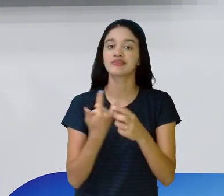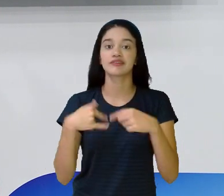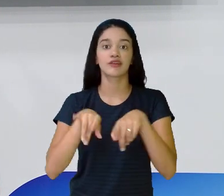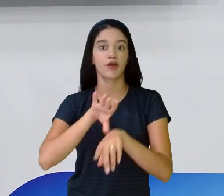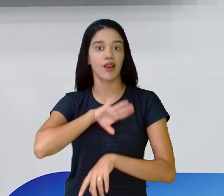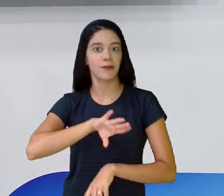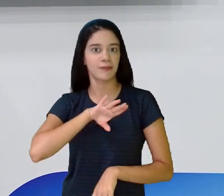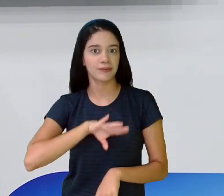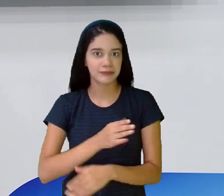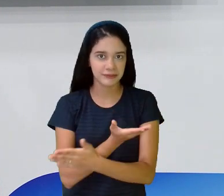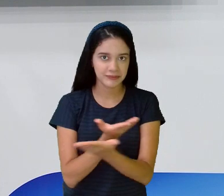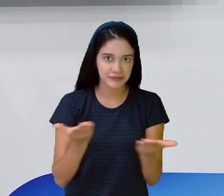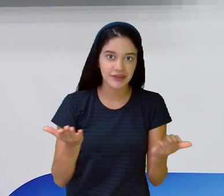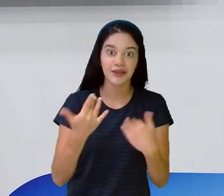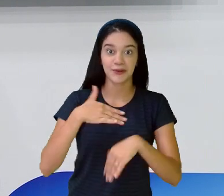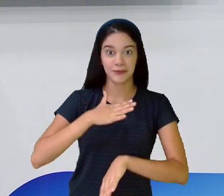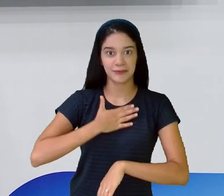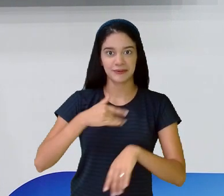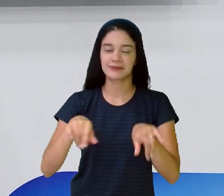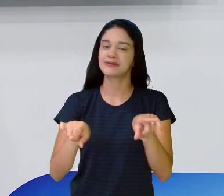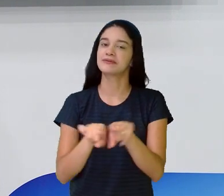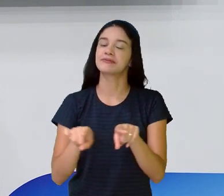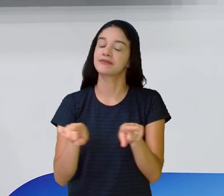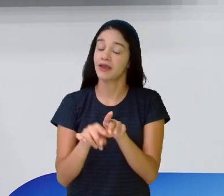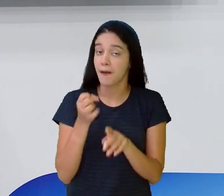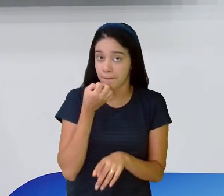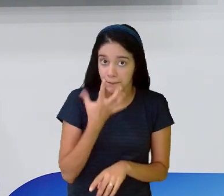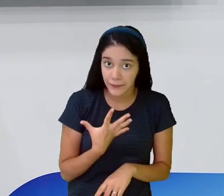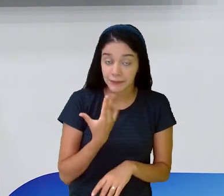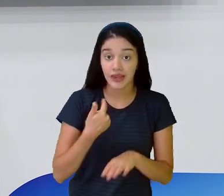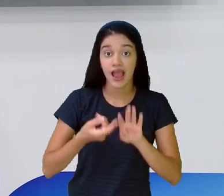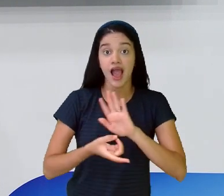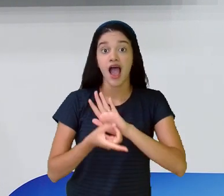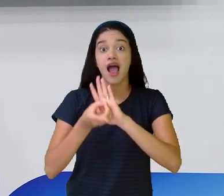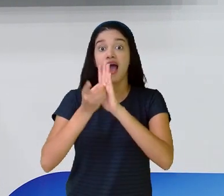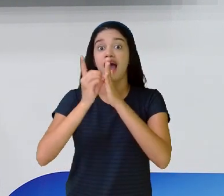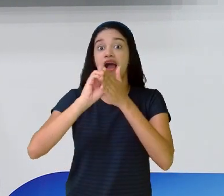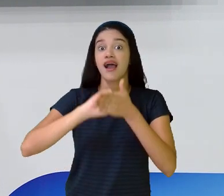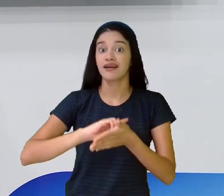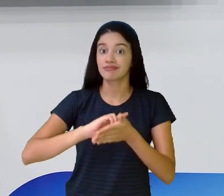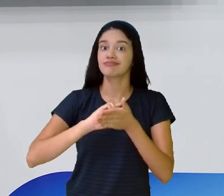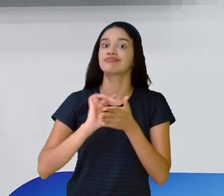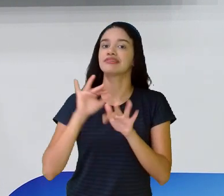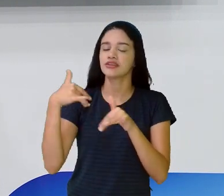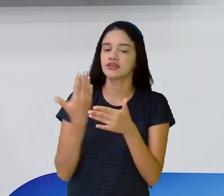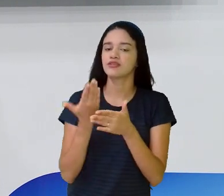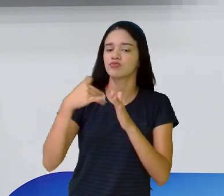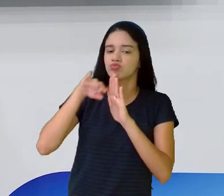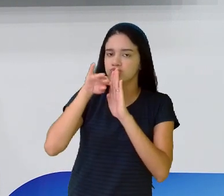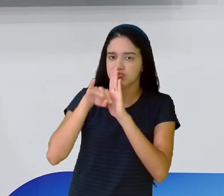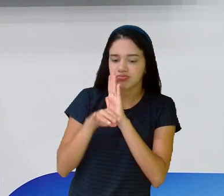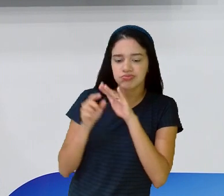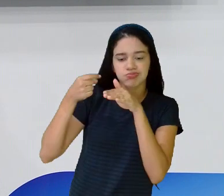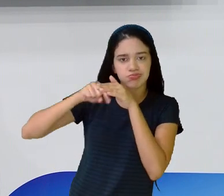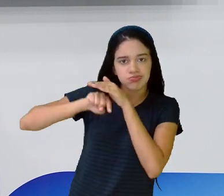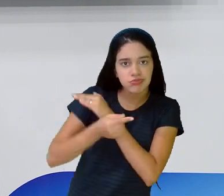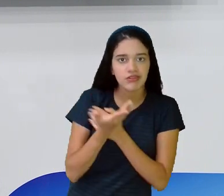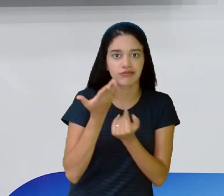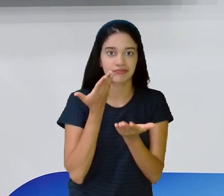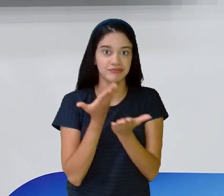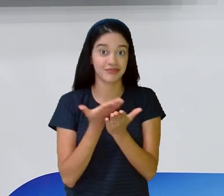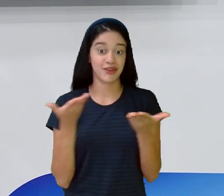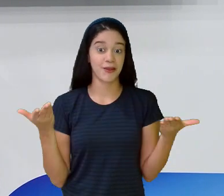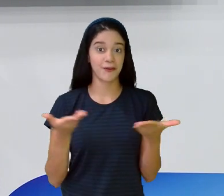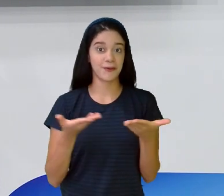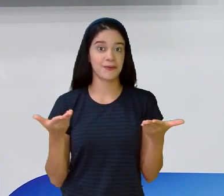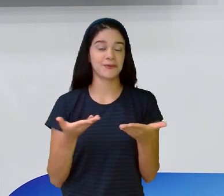Língua Portuguesa com vocês e comigo. Bom, antes da gente aprofundar aí a nossa temática